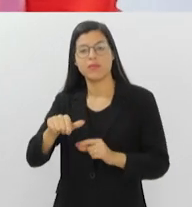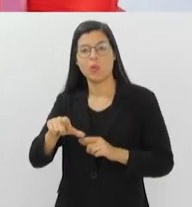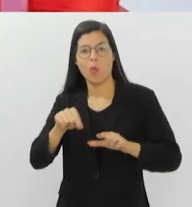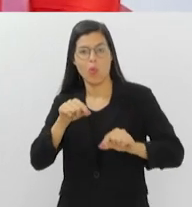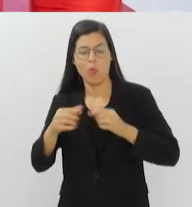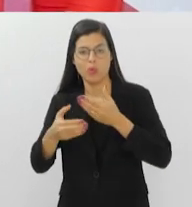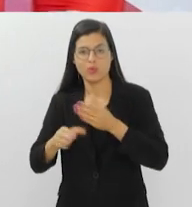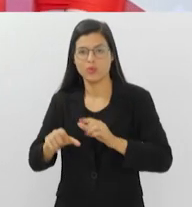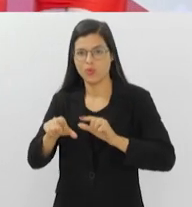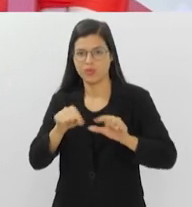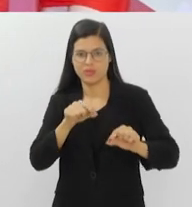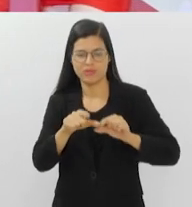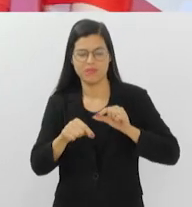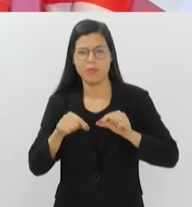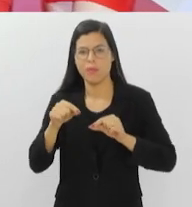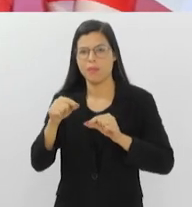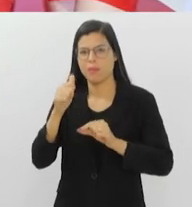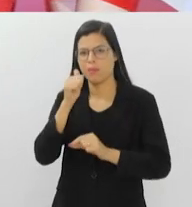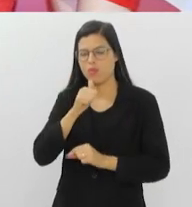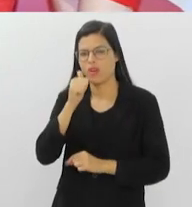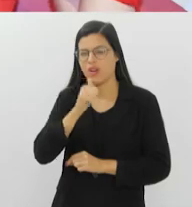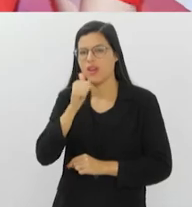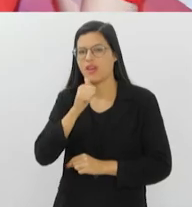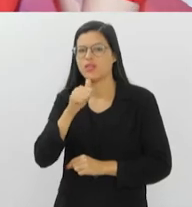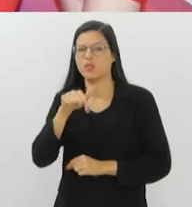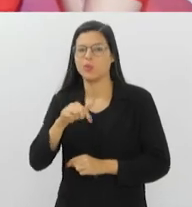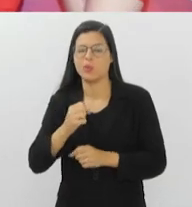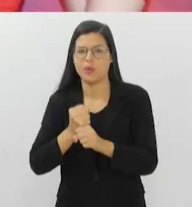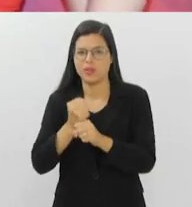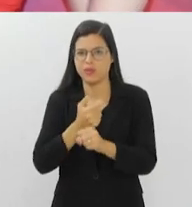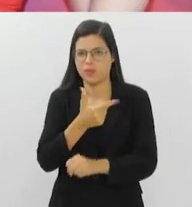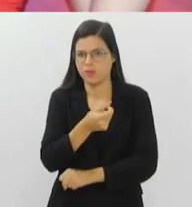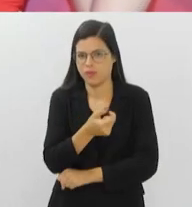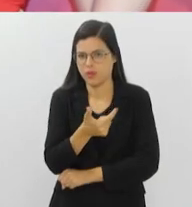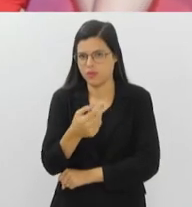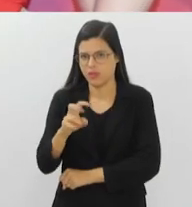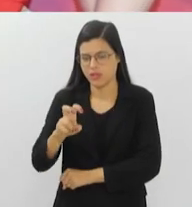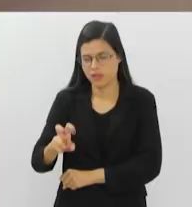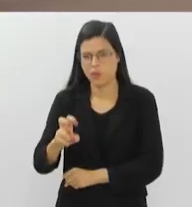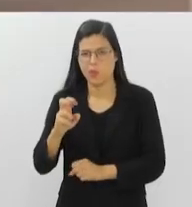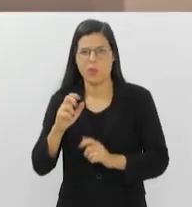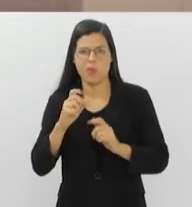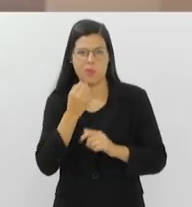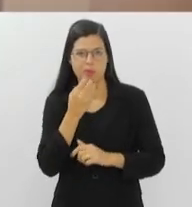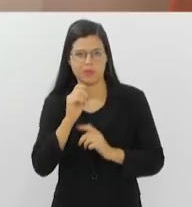comunidade para o Carnaval 2025. O Bom Dia Alerj começa agora.